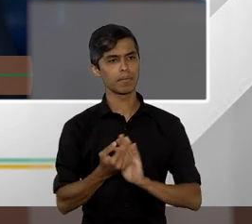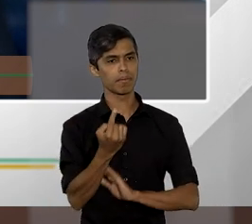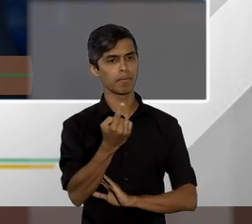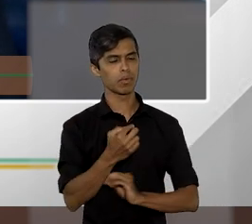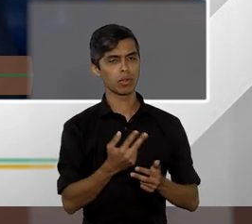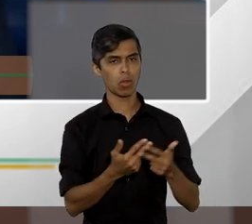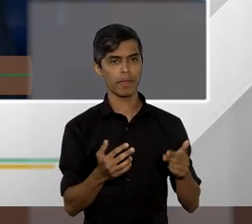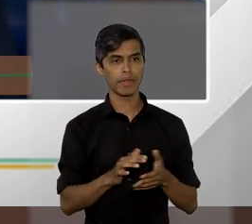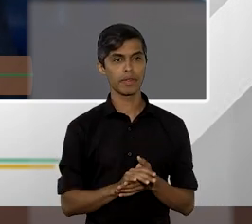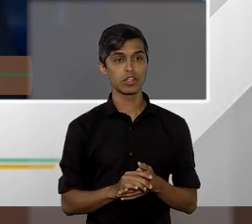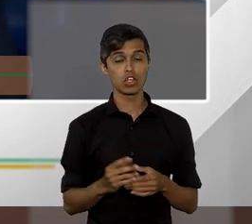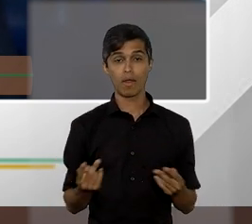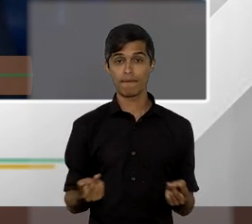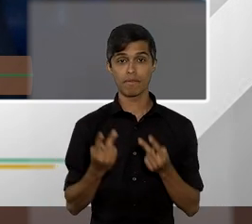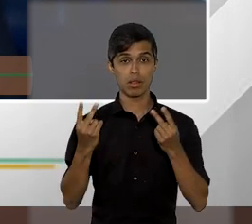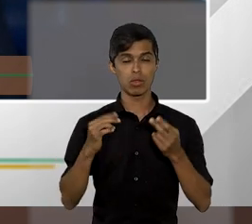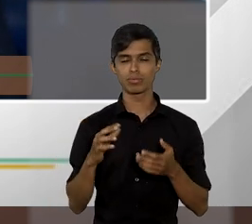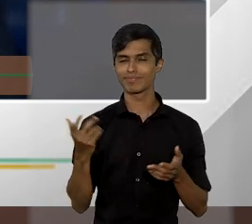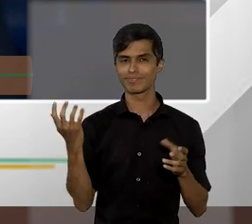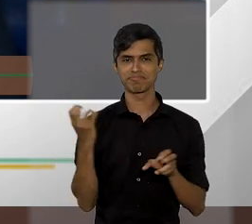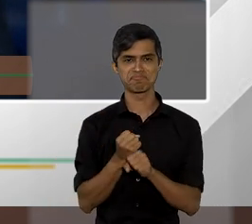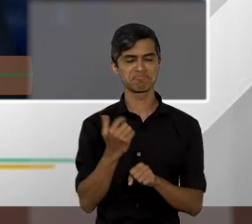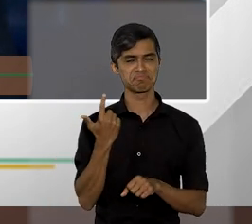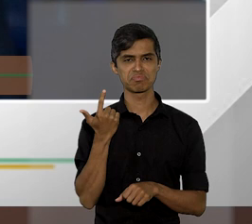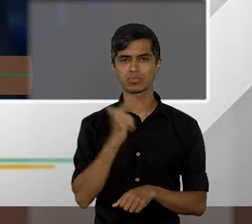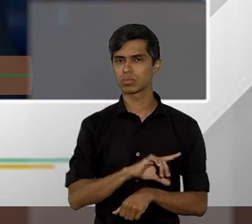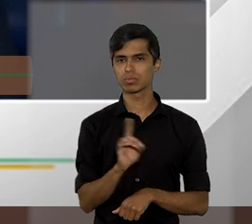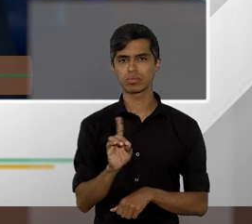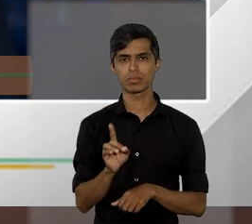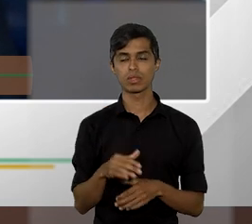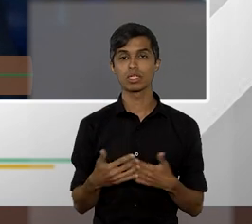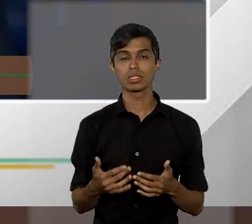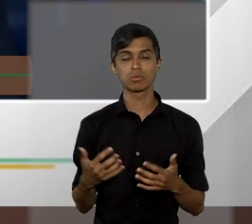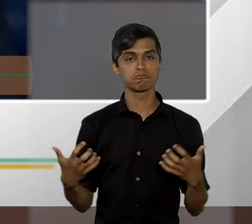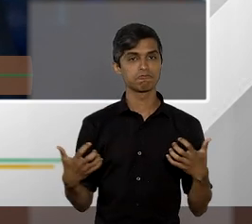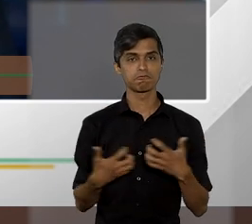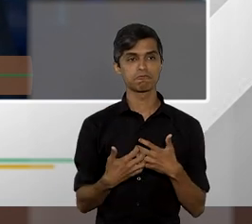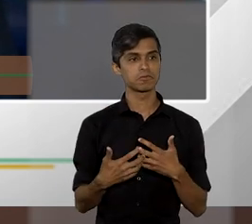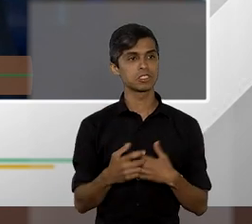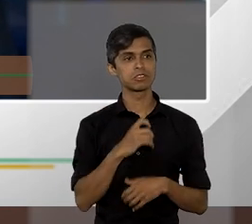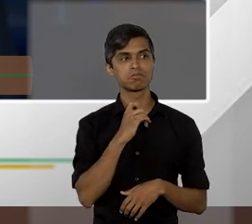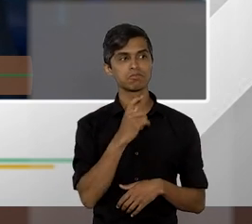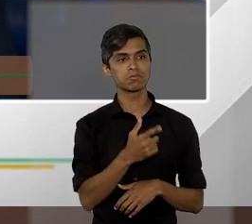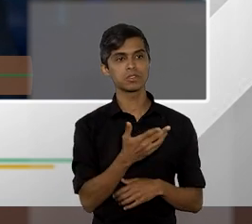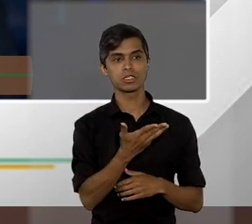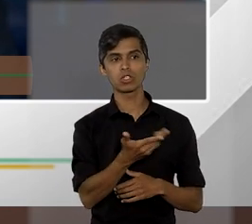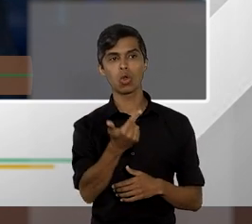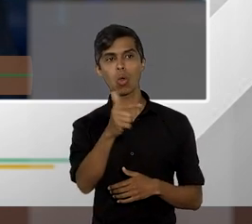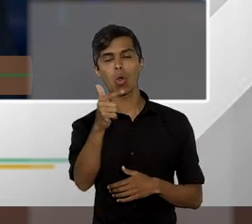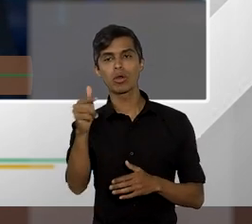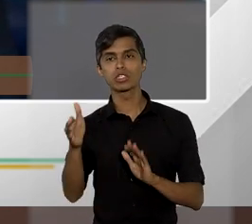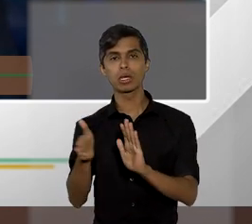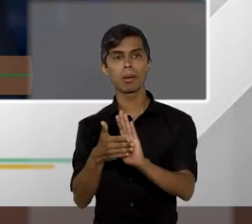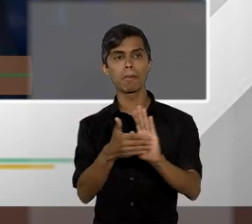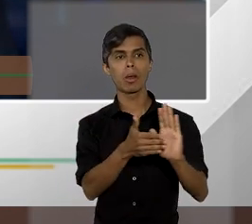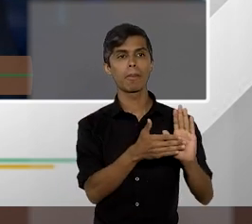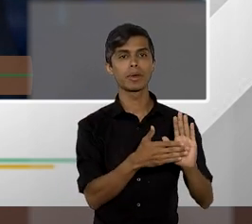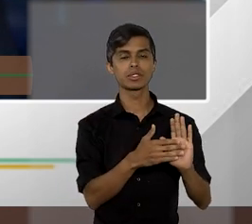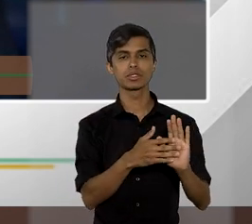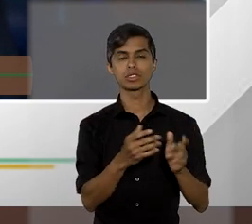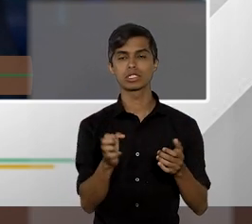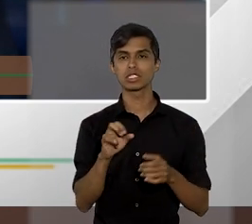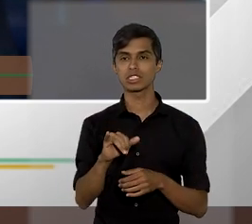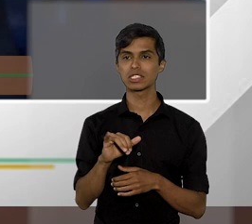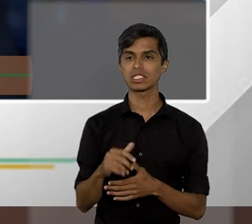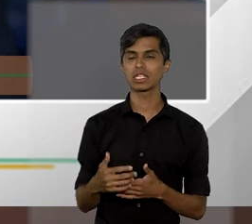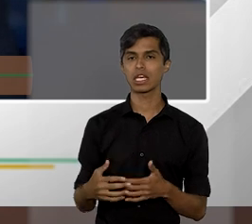cujo valor não consegue estimar e não se encaixa em nenhuma daquelas outras hipóteses de presunção de relevância